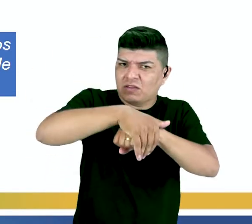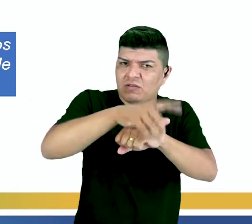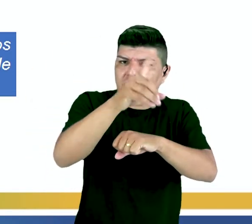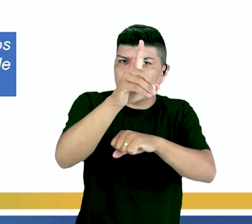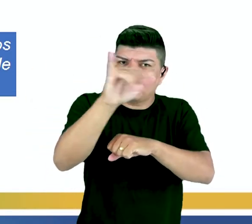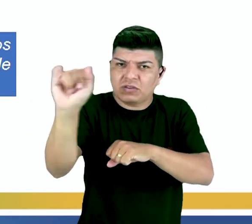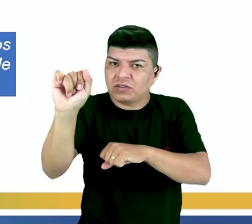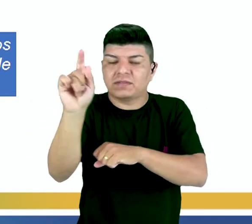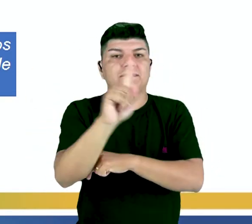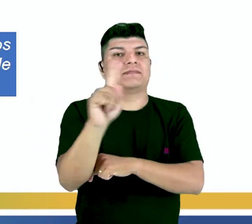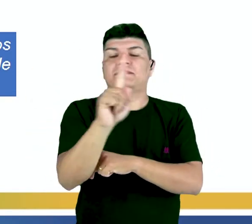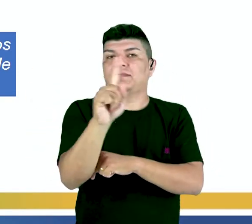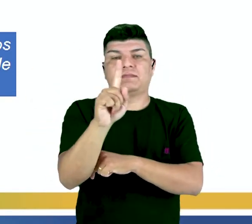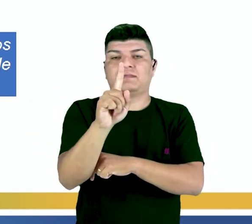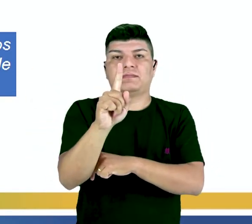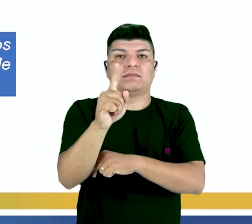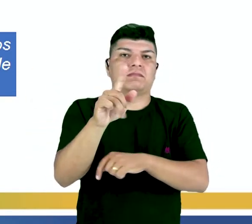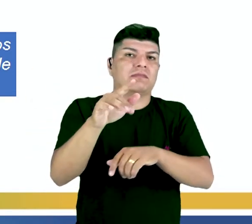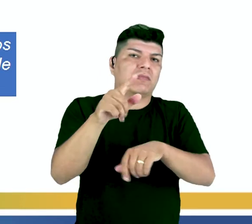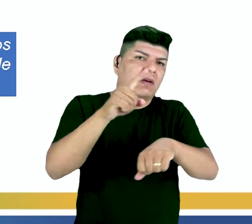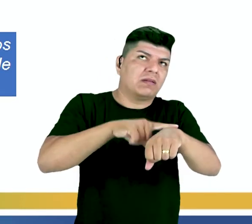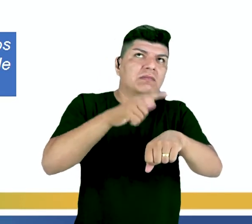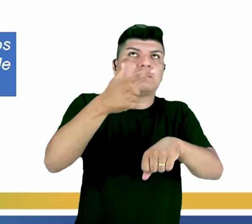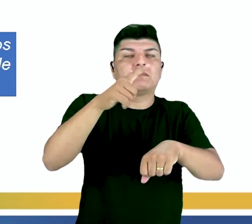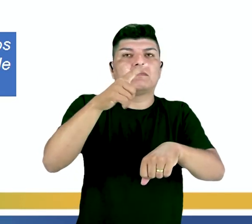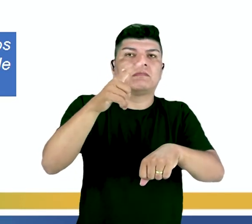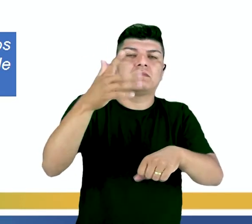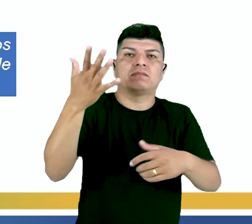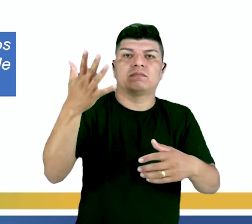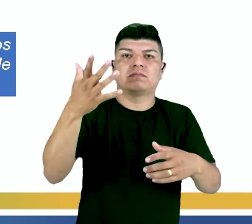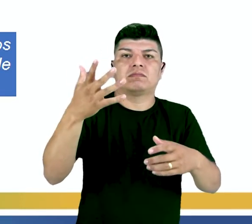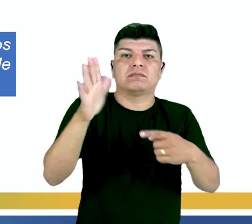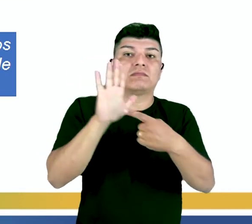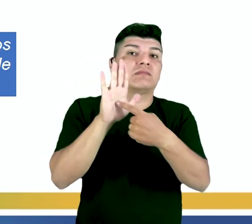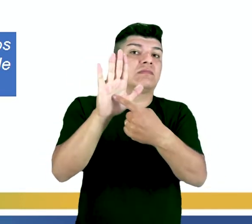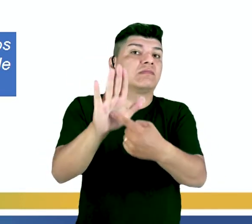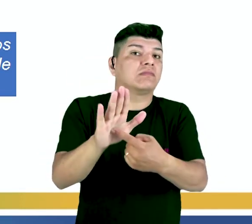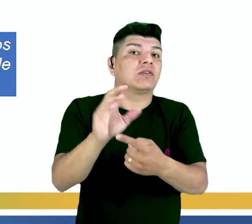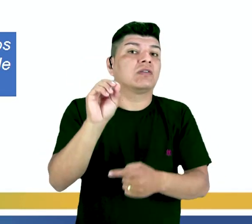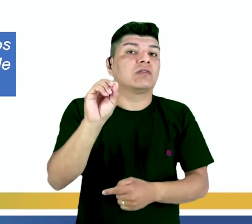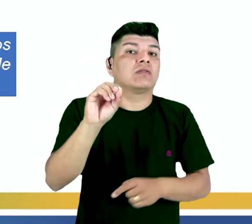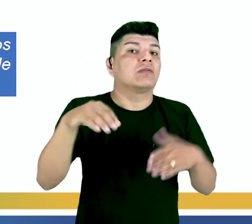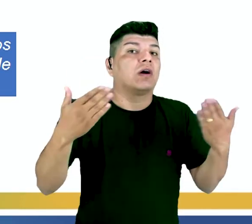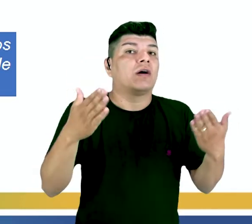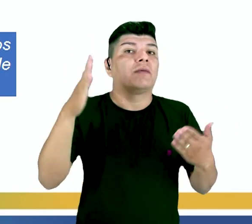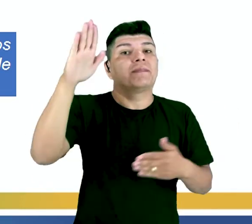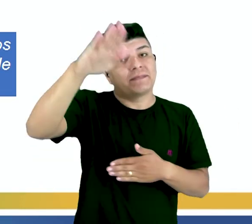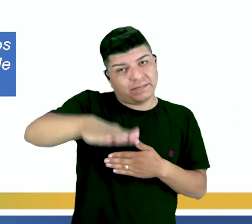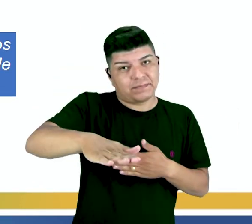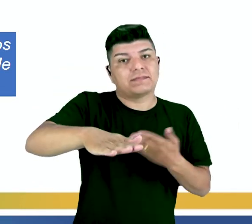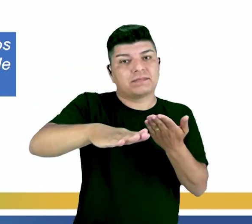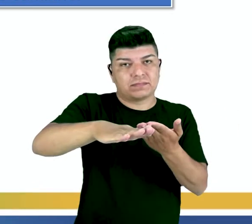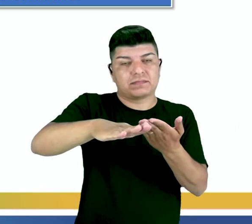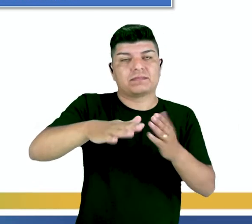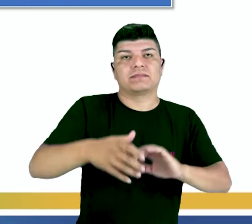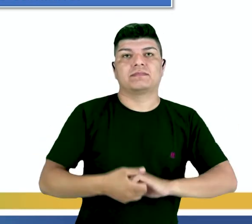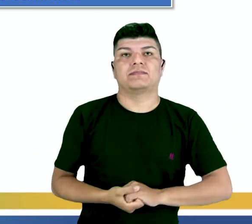de dia. Era num determinado momento do dia que está expressando aí que era no momento da tarde.